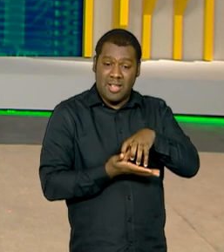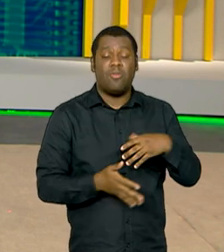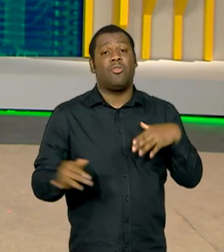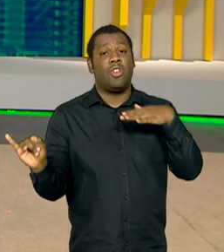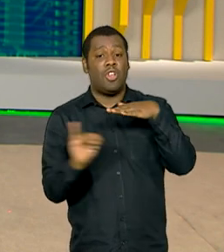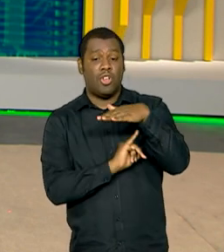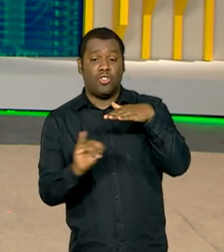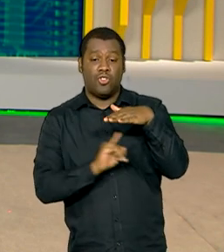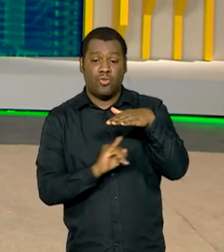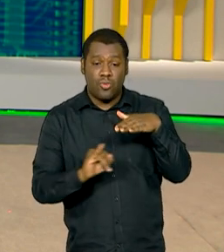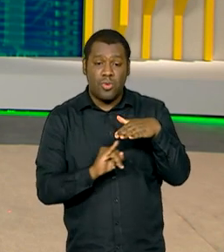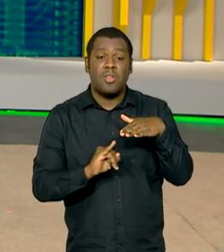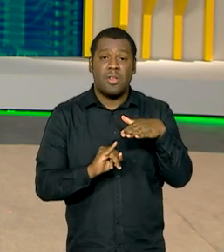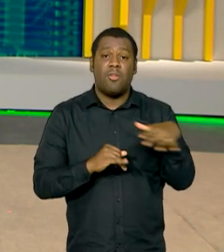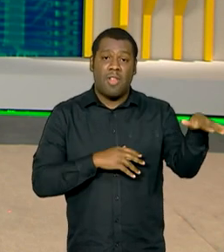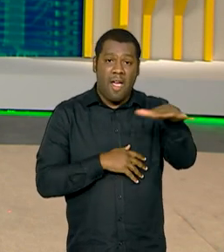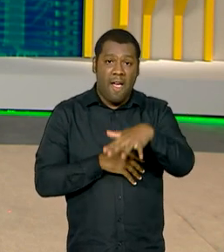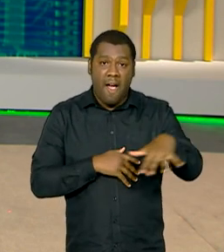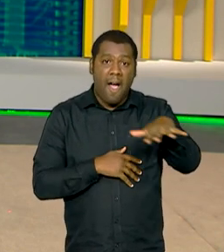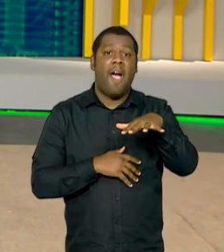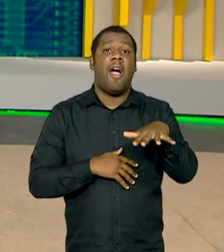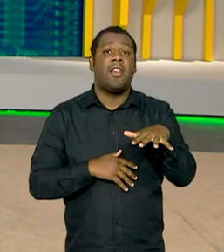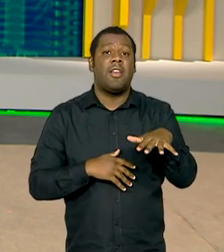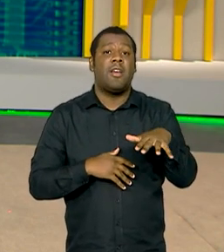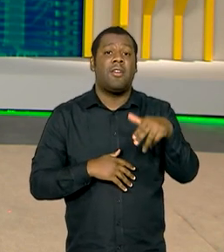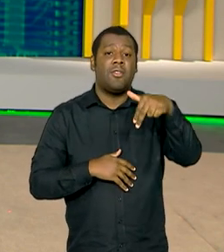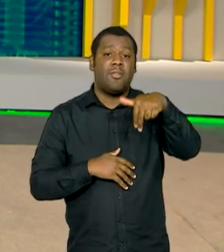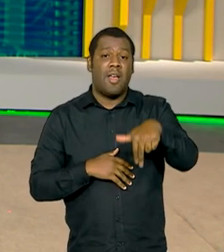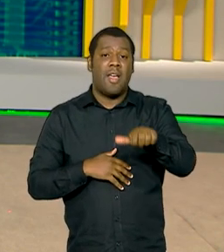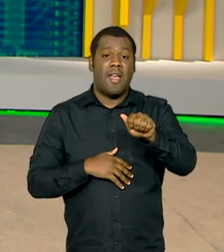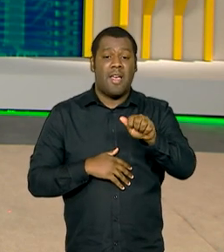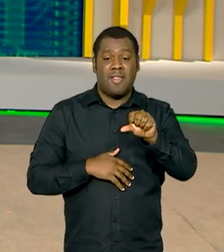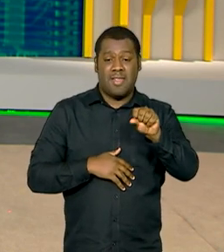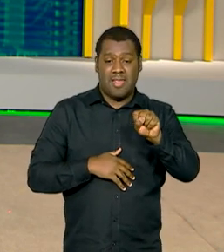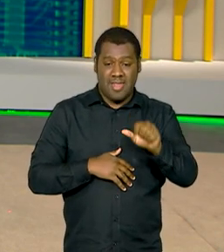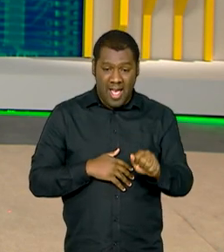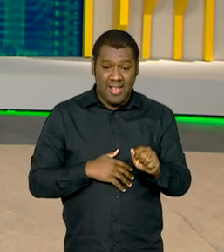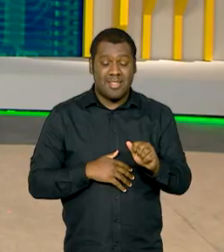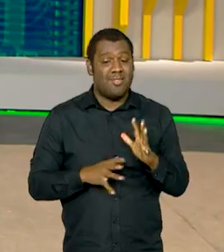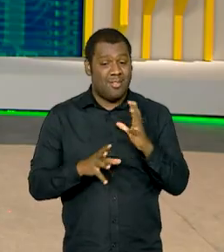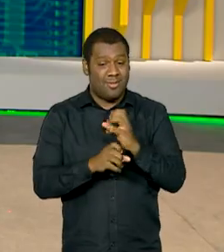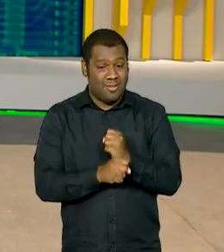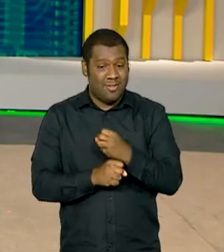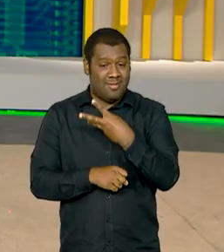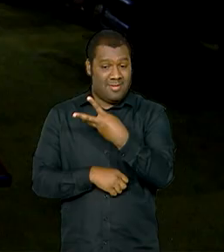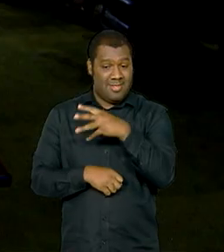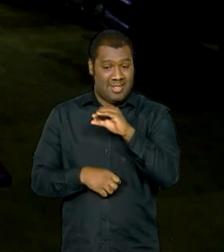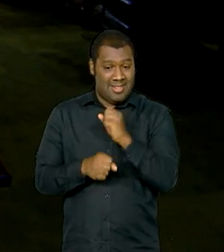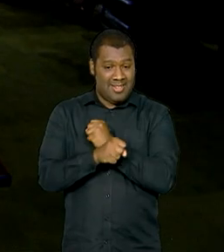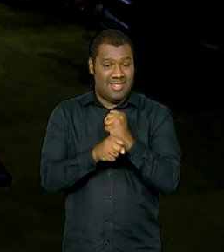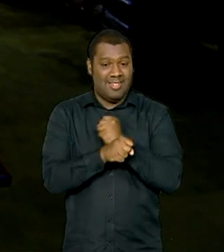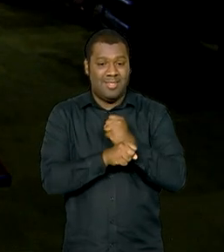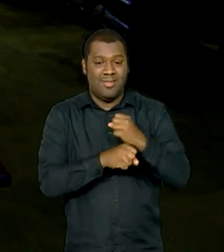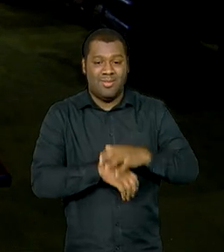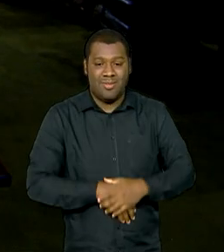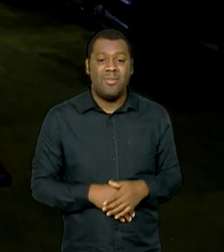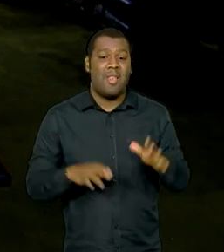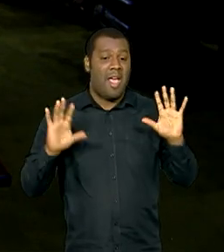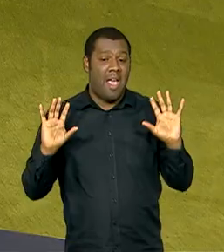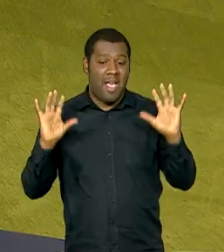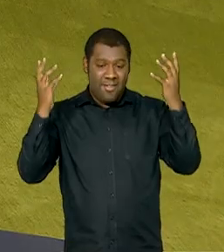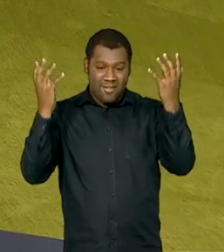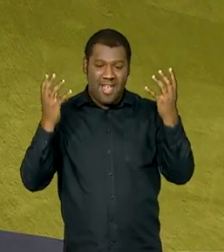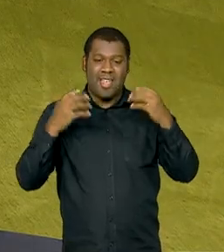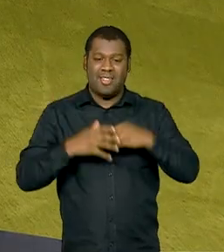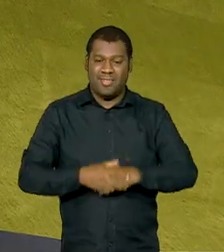que regula o setor no país, a Agência Espacial Brasileira, completou 30 anos. Durante a cerimônia que